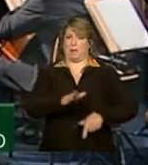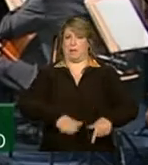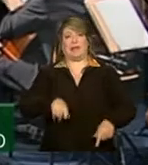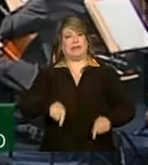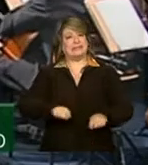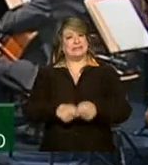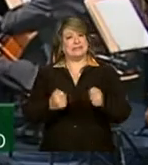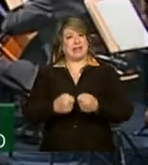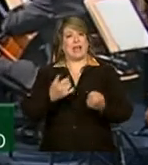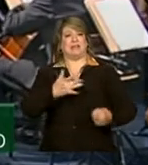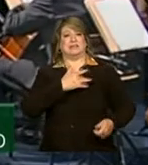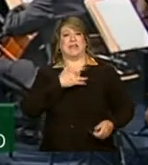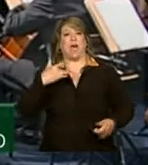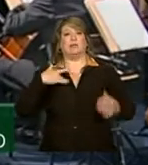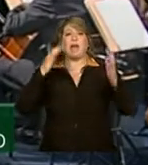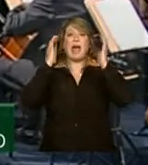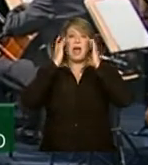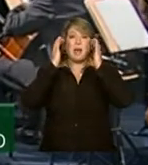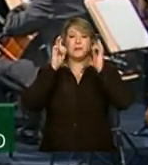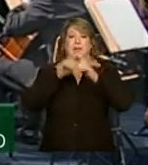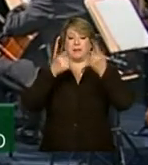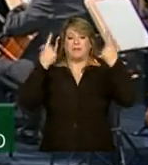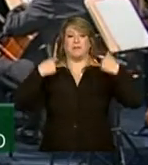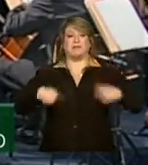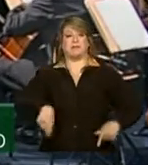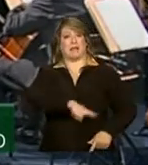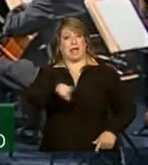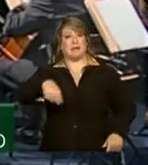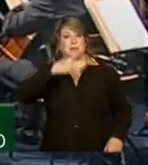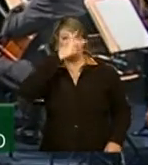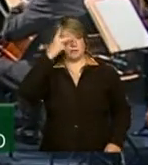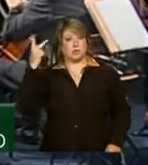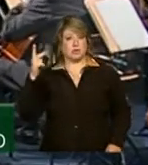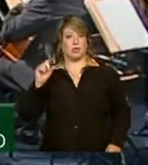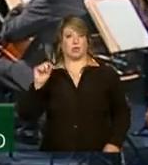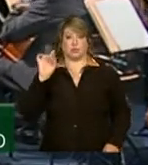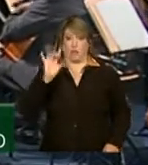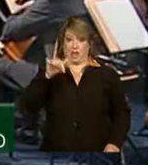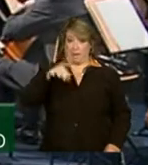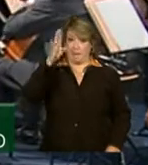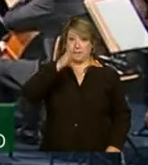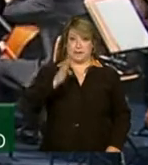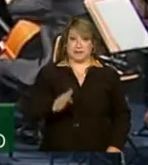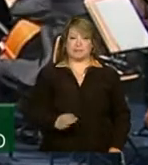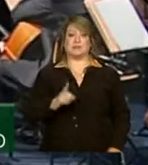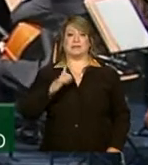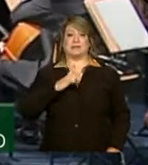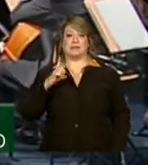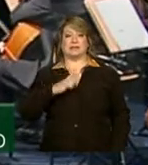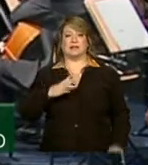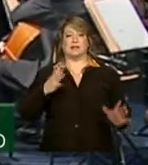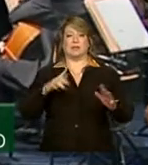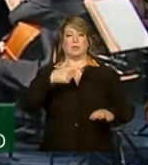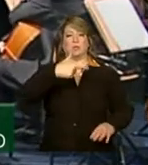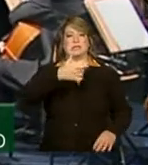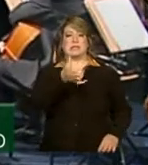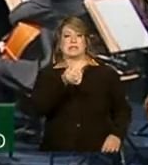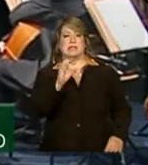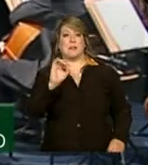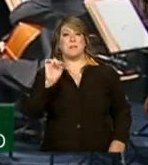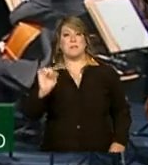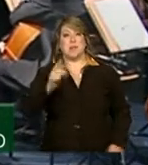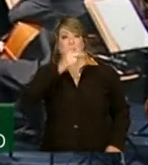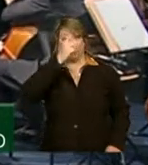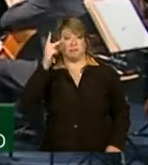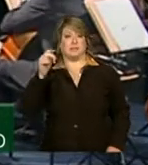danos à saúde mental e física dessas pessoas. Somente no Brasil, cerca de 260 mil crianças